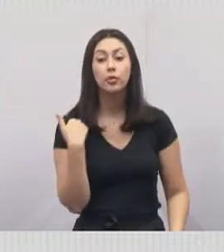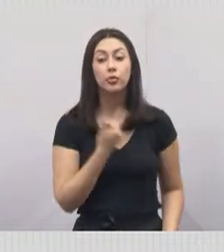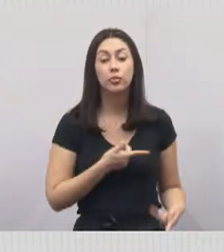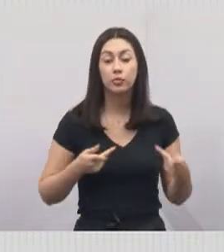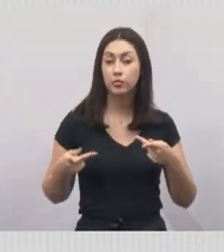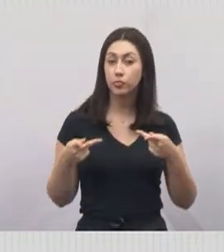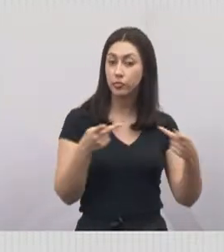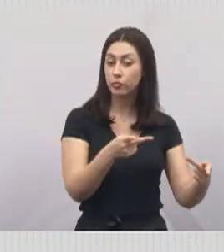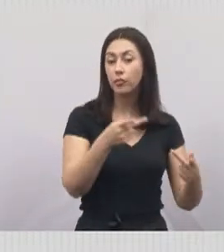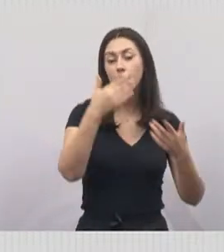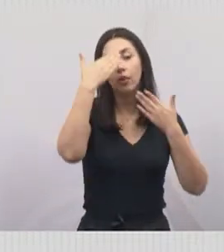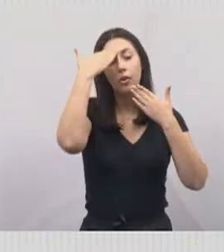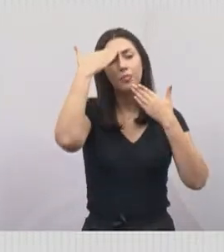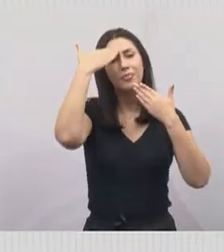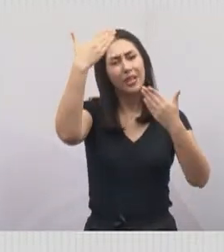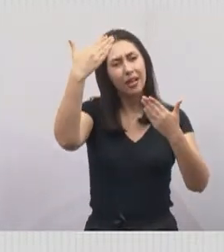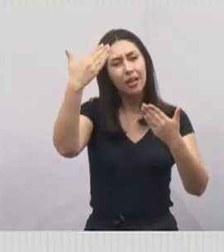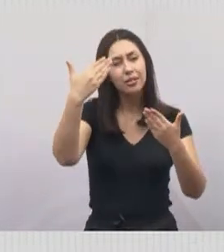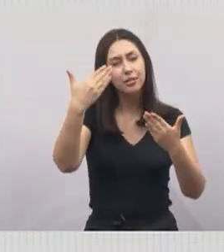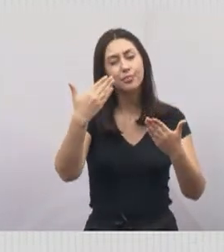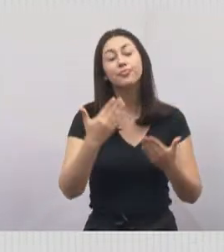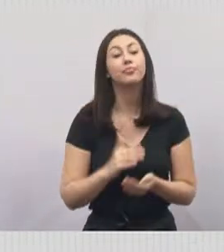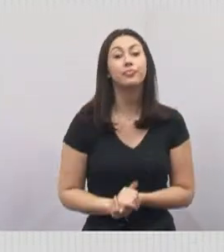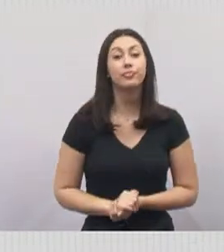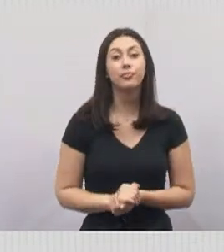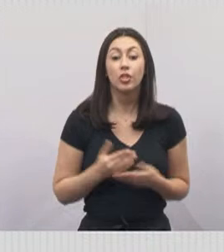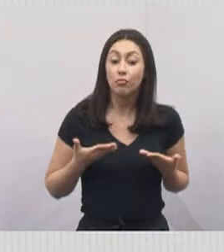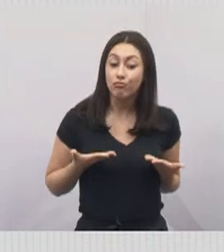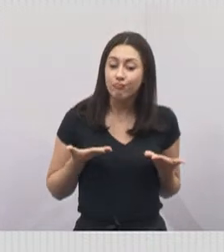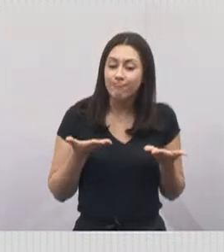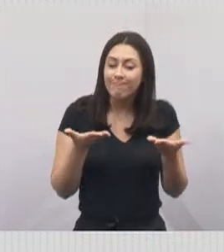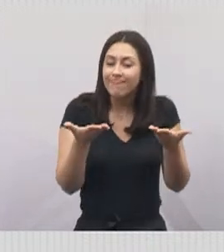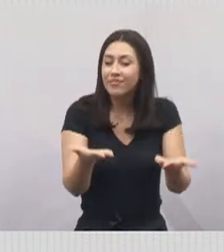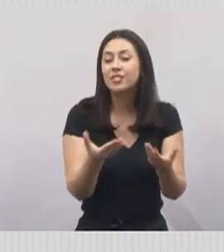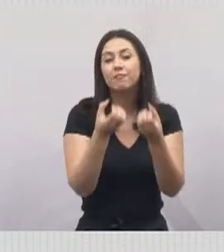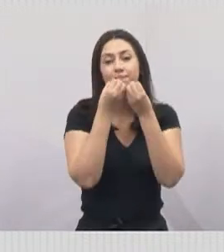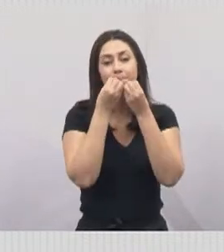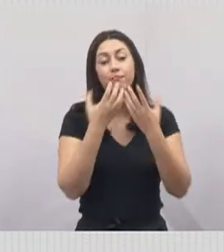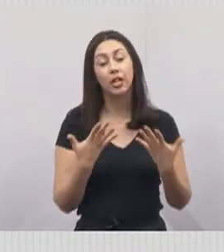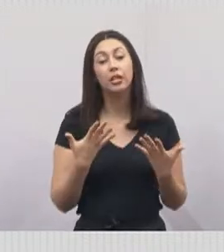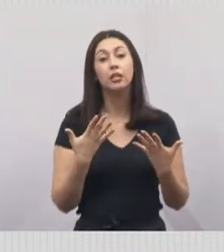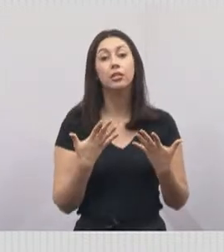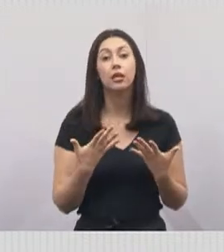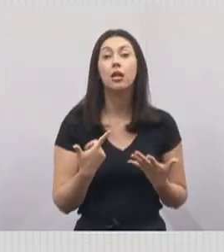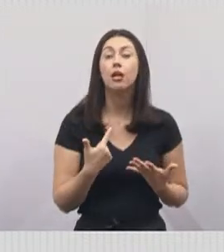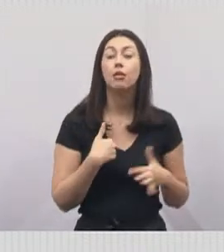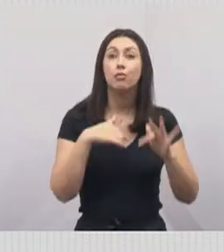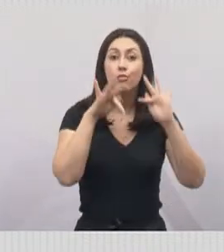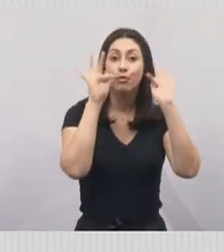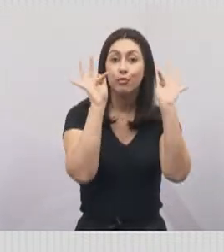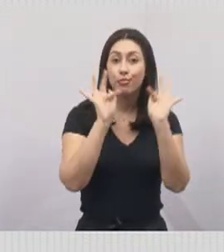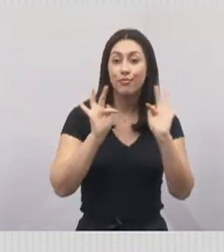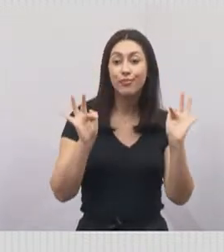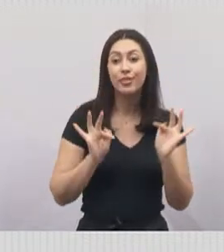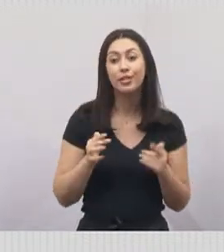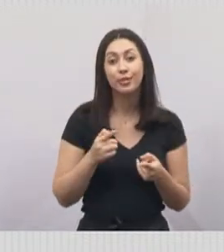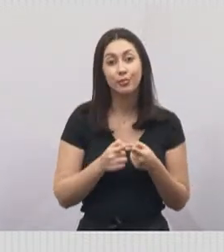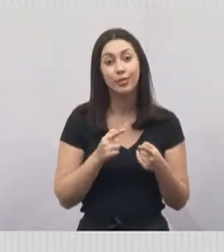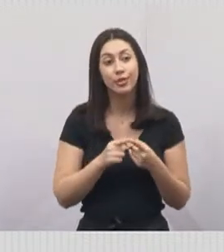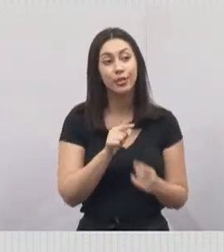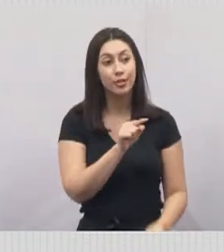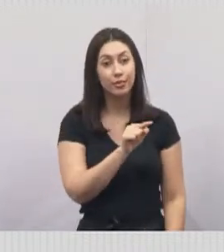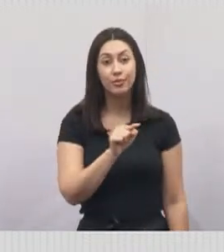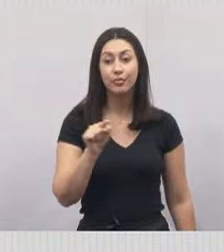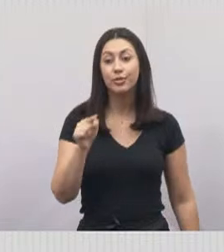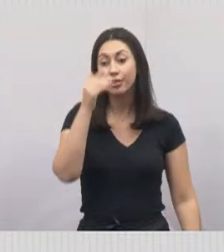bairros. Obrigado pela acolhida, obrigado por nos receber tão bem. Eu fico muito feliz pela confiança que